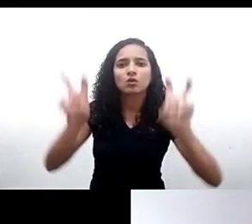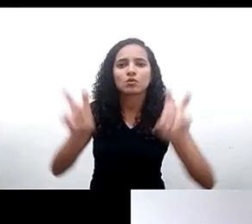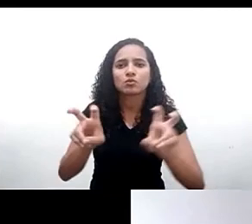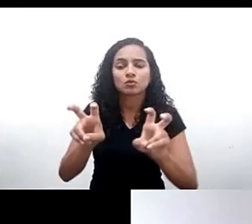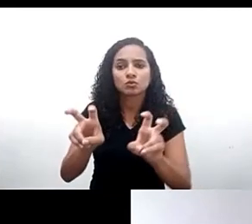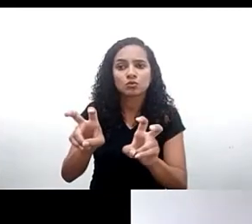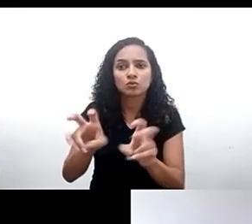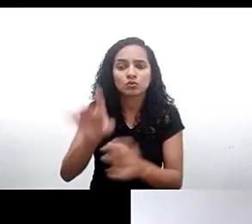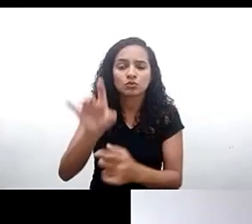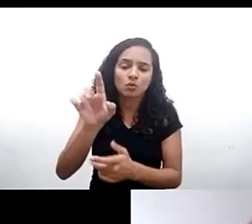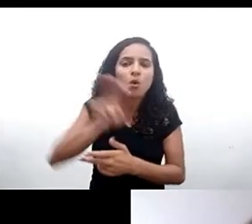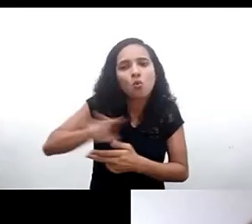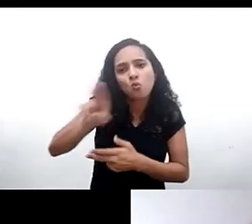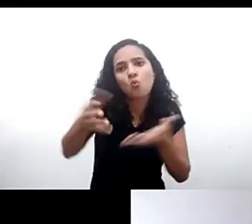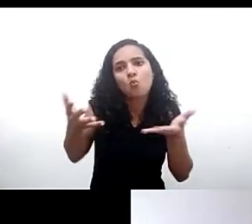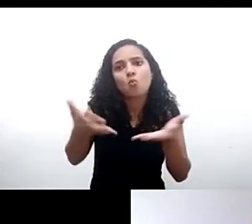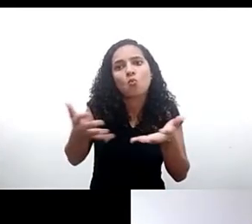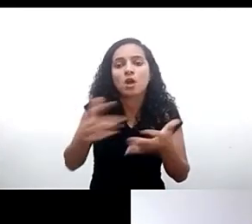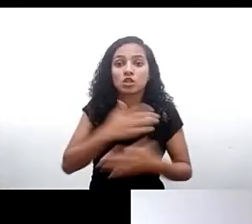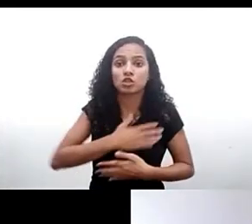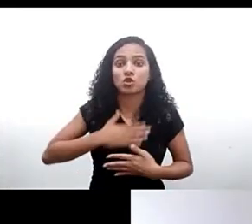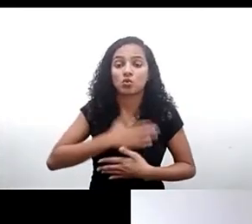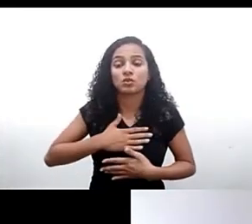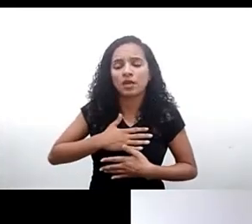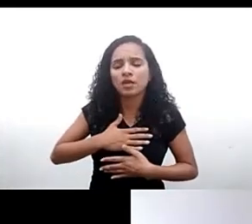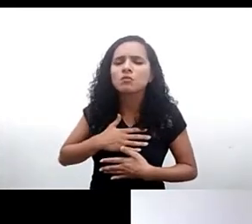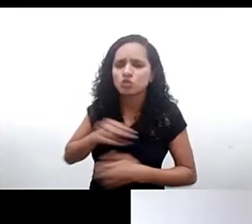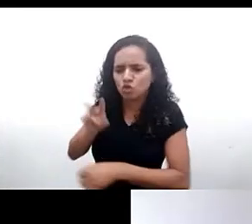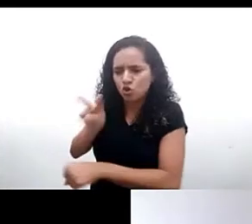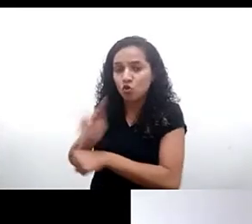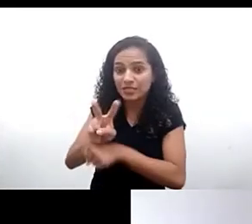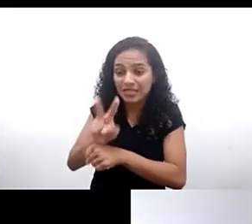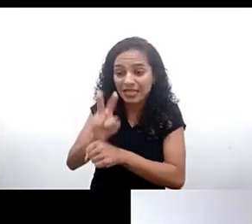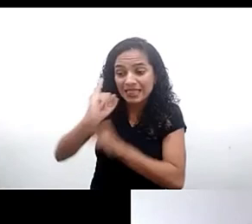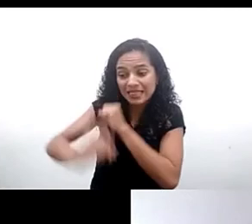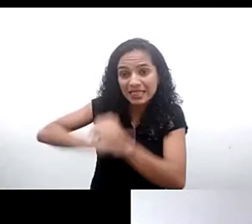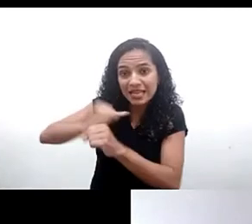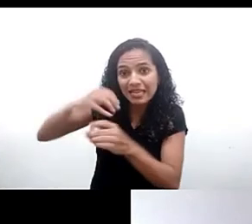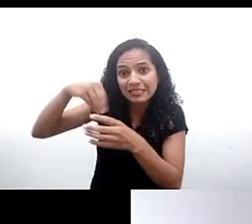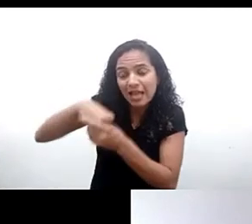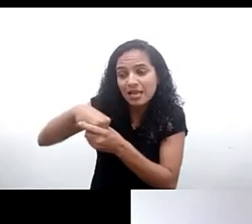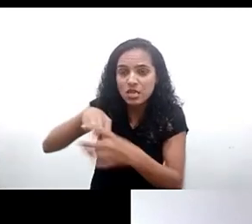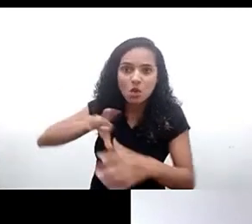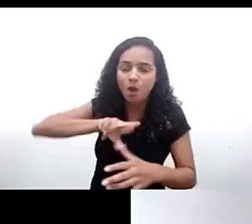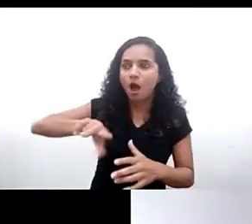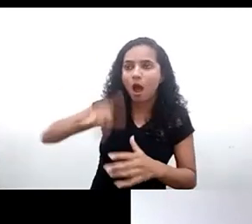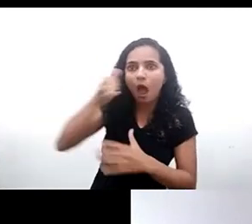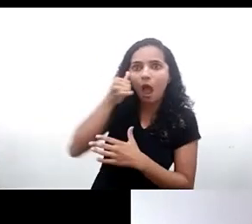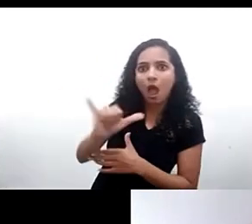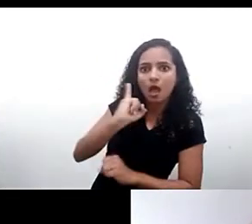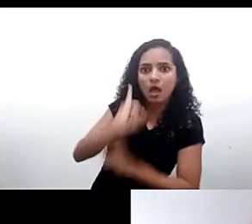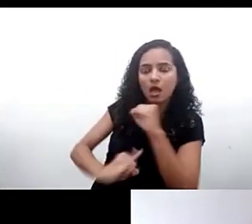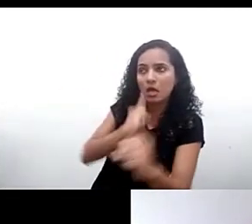temos utilizado muito que nós gostaríamos de proteger as crianças na internet e não da internet pois